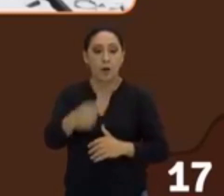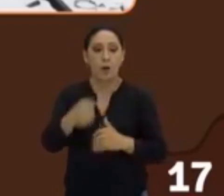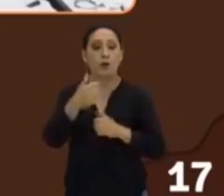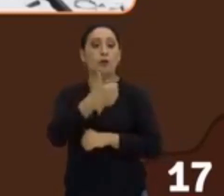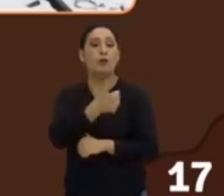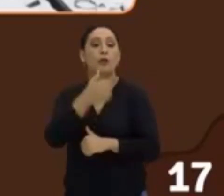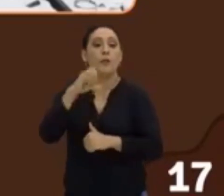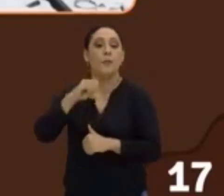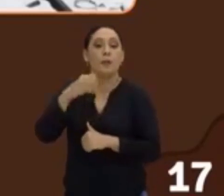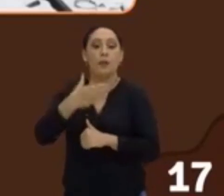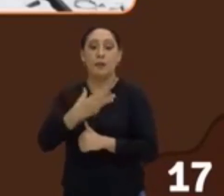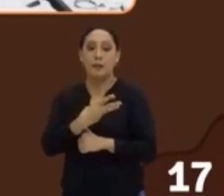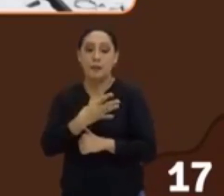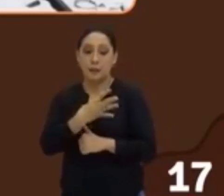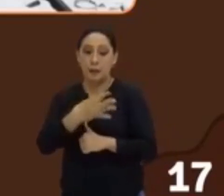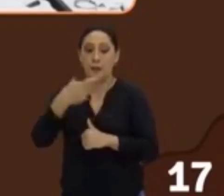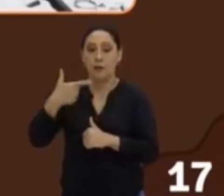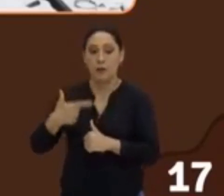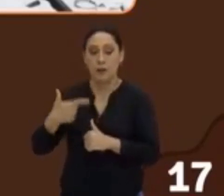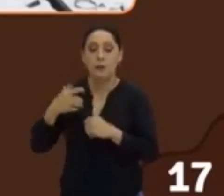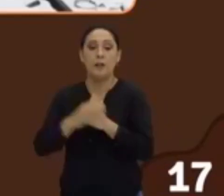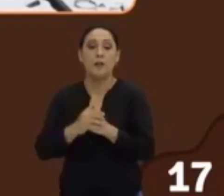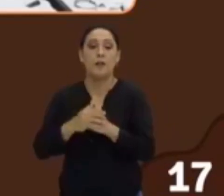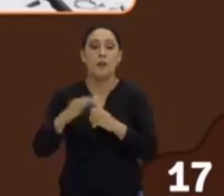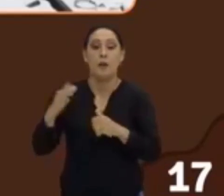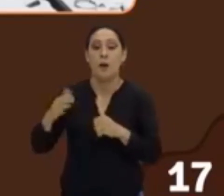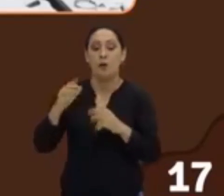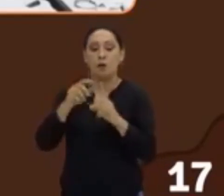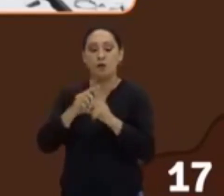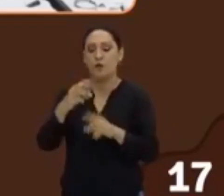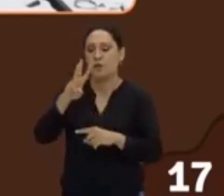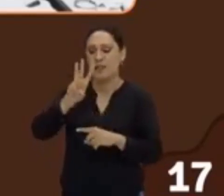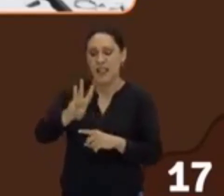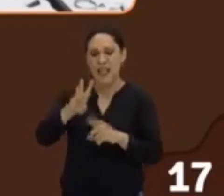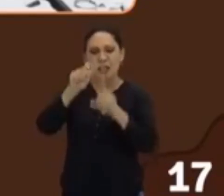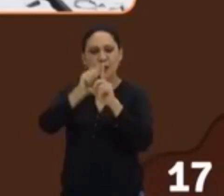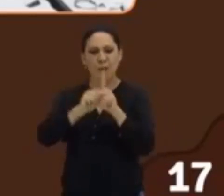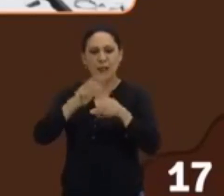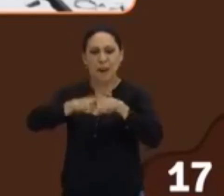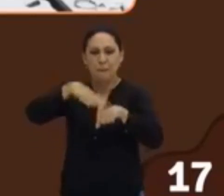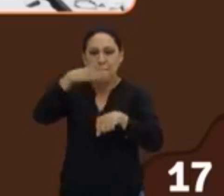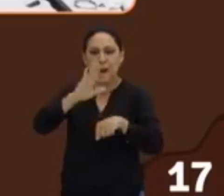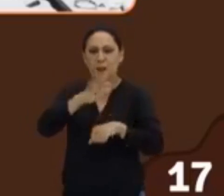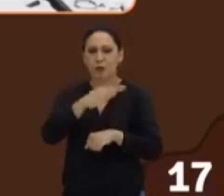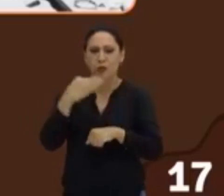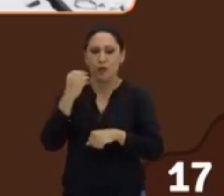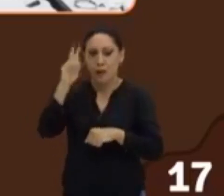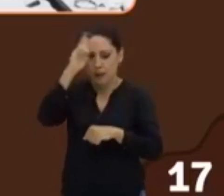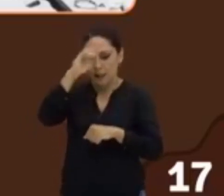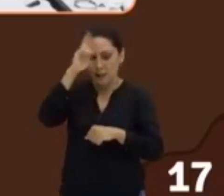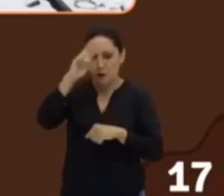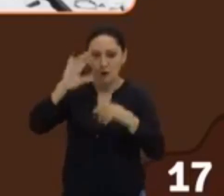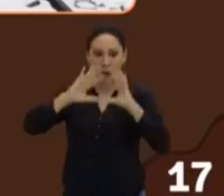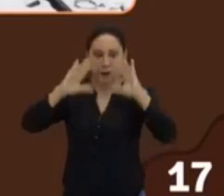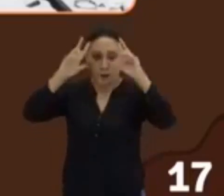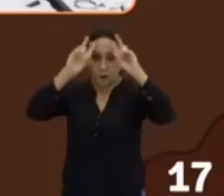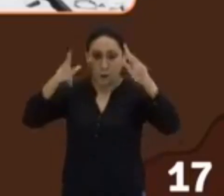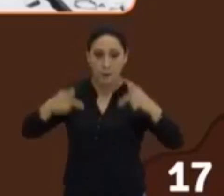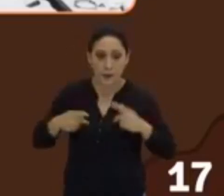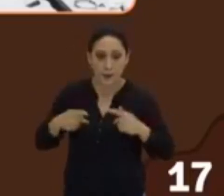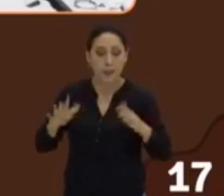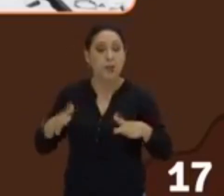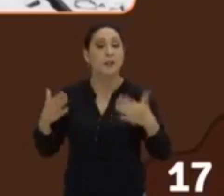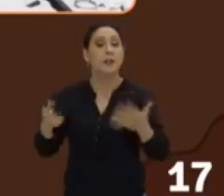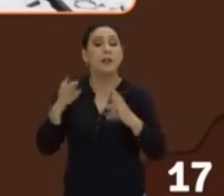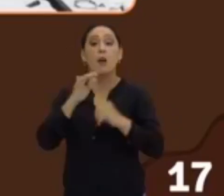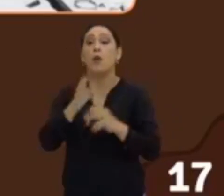daqueles que terão sido provavelmente os três meses mais mortíferos da história da humanidade. Então,